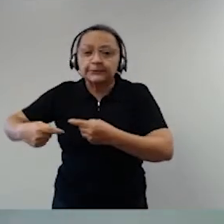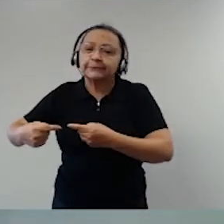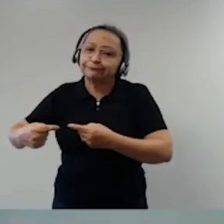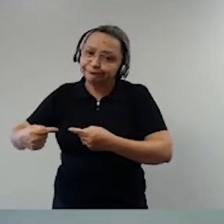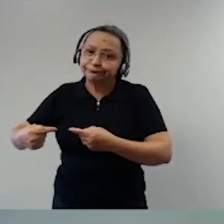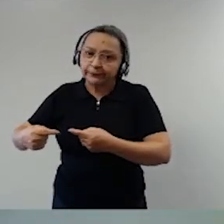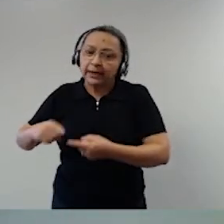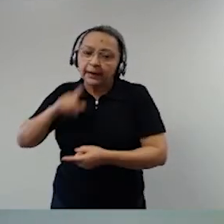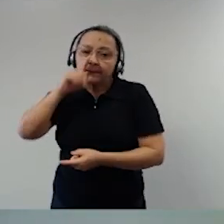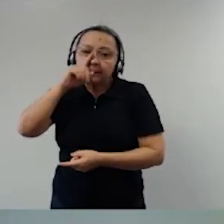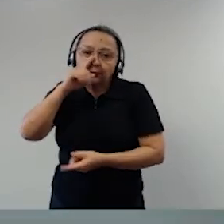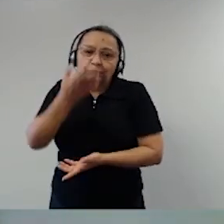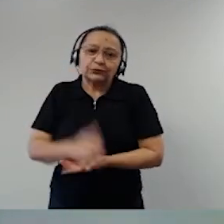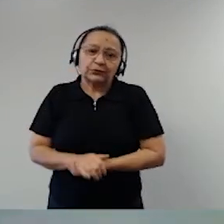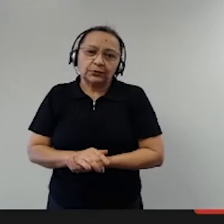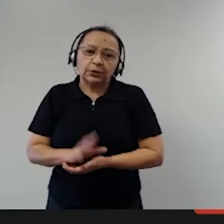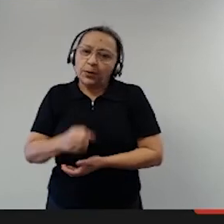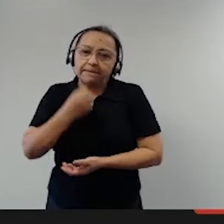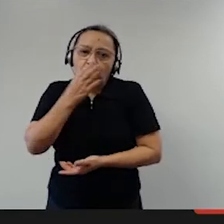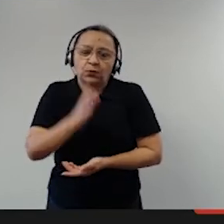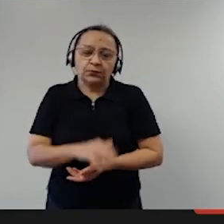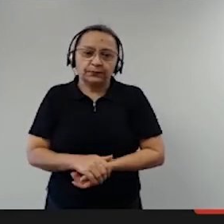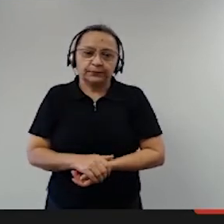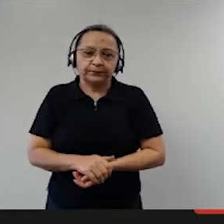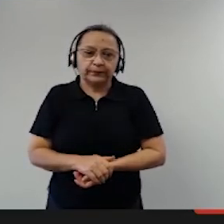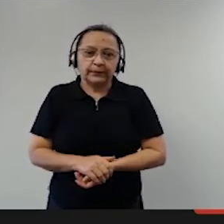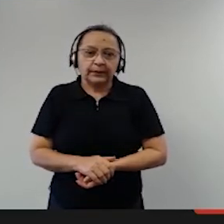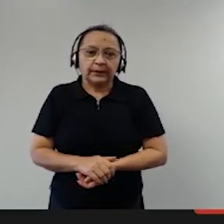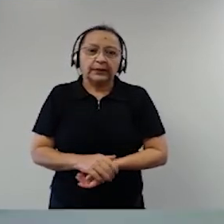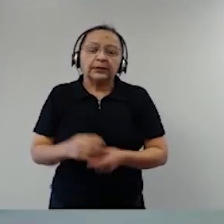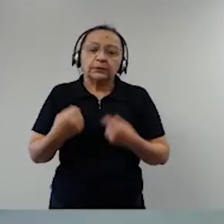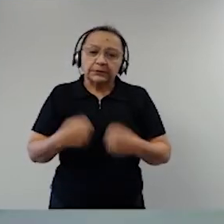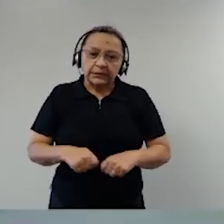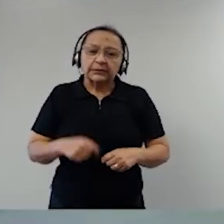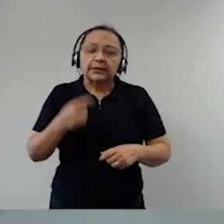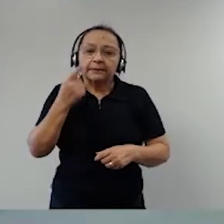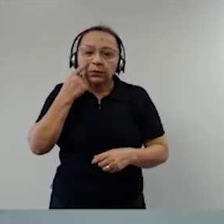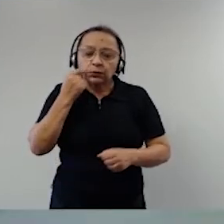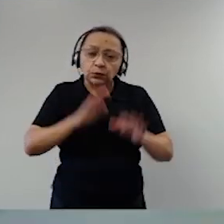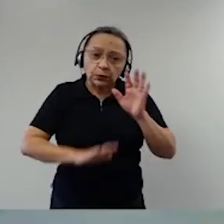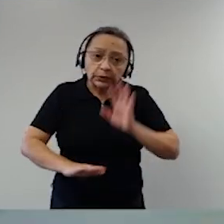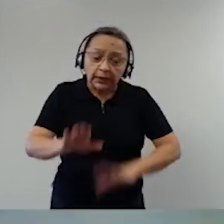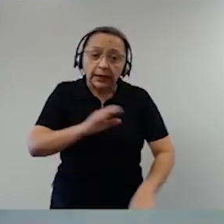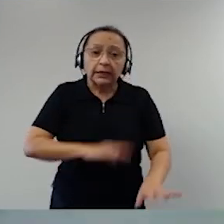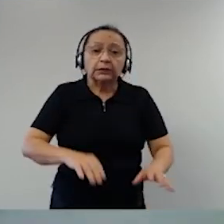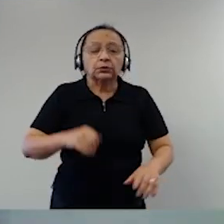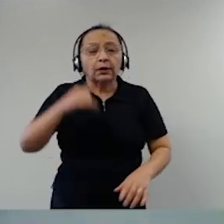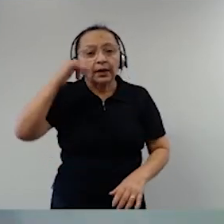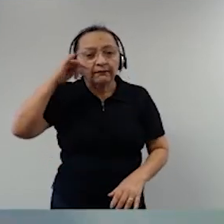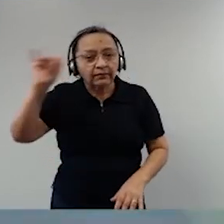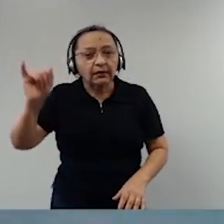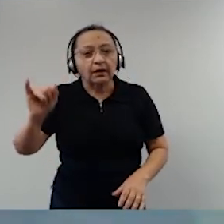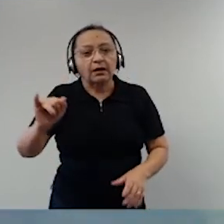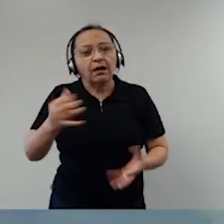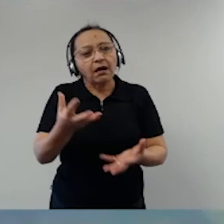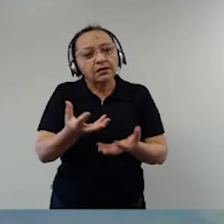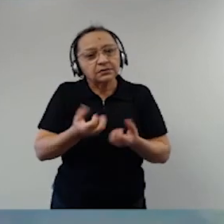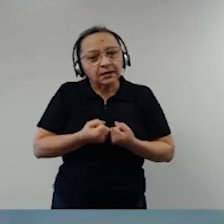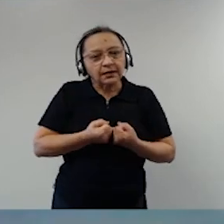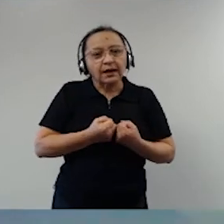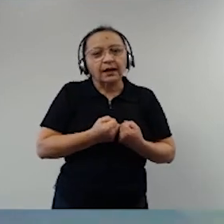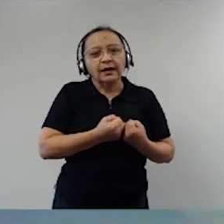porque na sociedade isso acontece, mas a gente tem que estar esclarecido para não aceitar esse tipo de aceno do